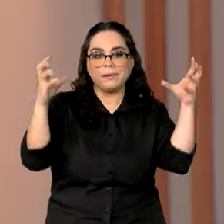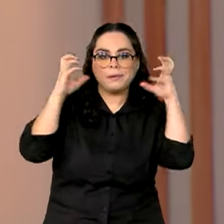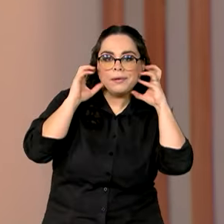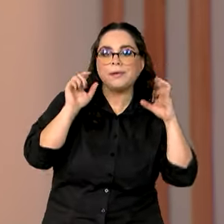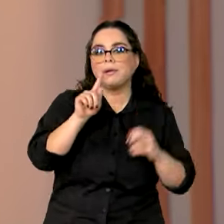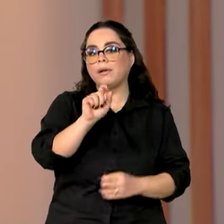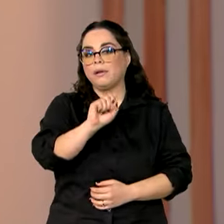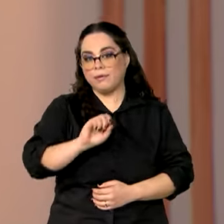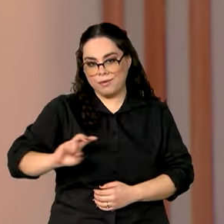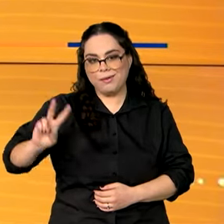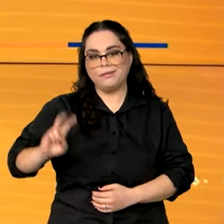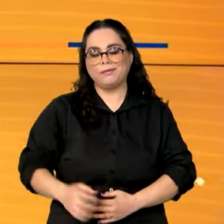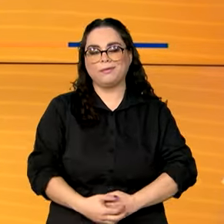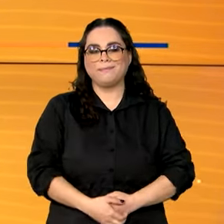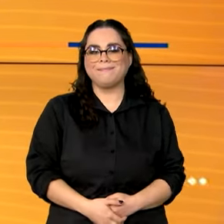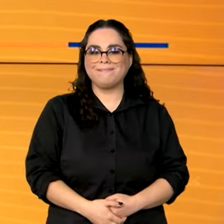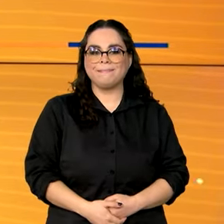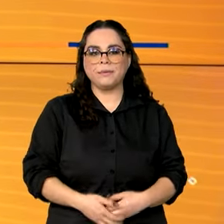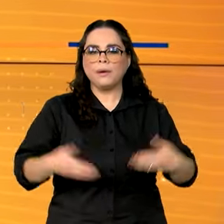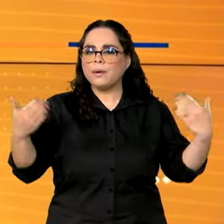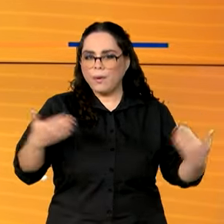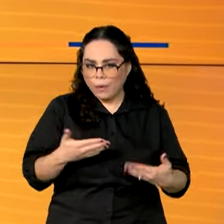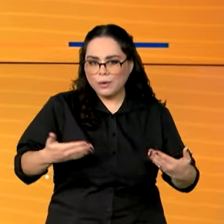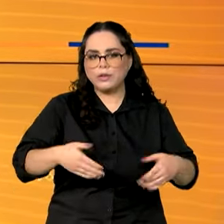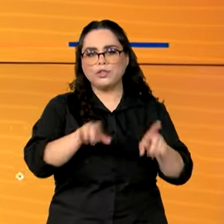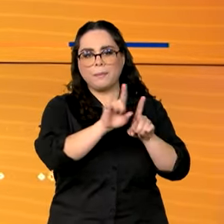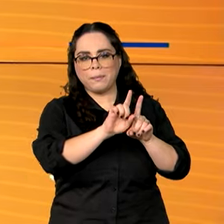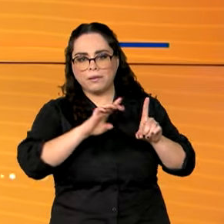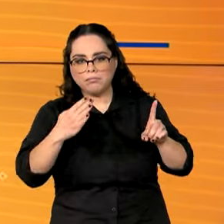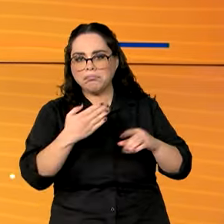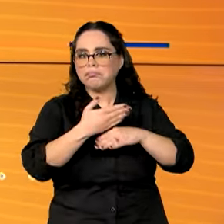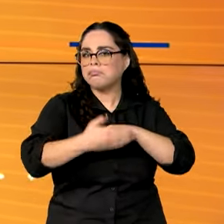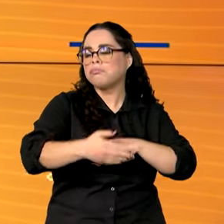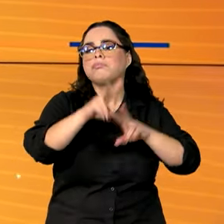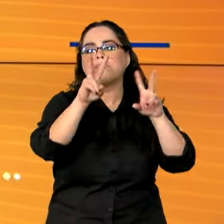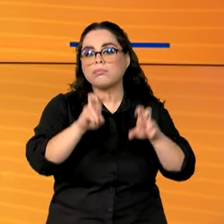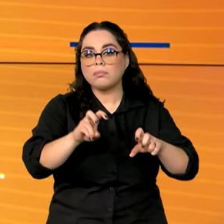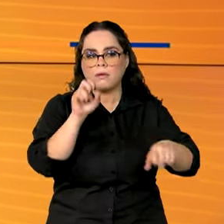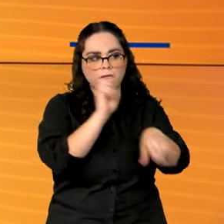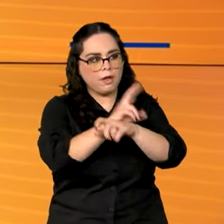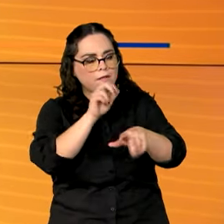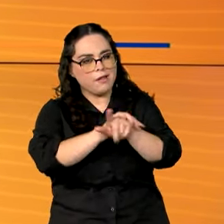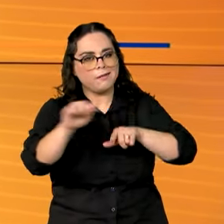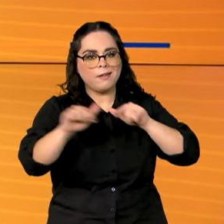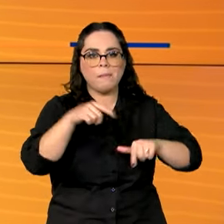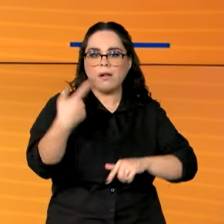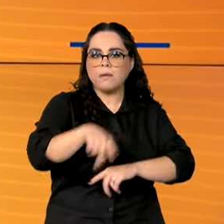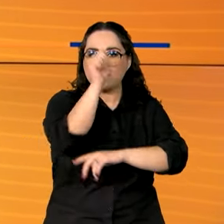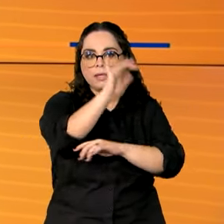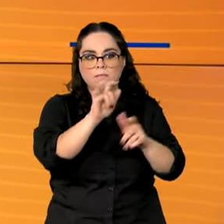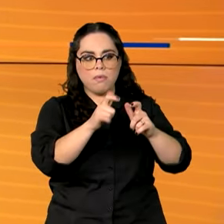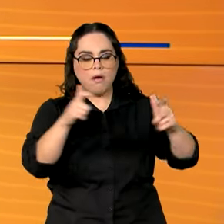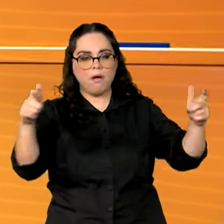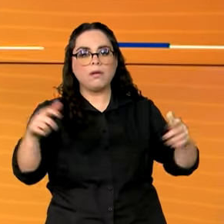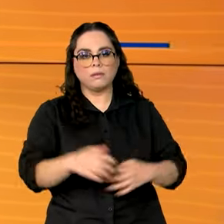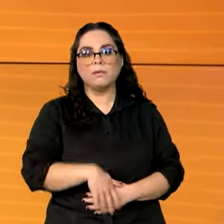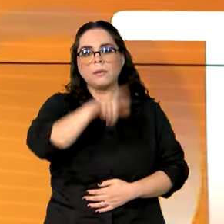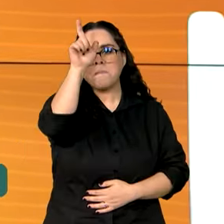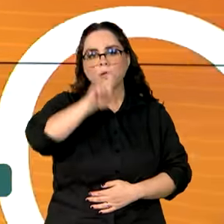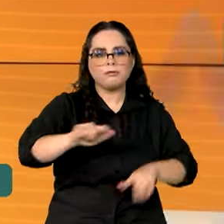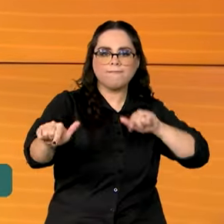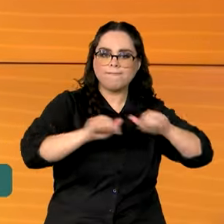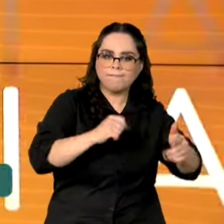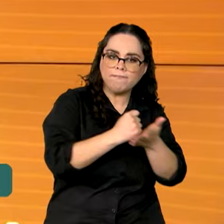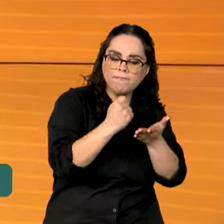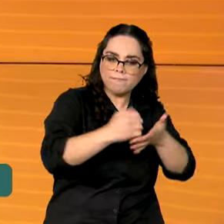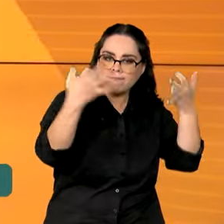pela Rádio GOV. E a gente abre esta edição falando da geração de emprego no país. A taxa de desocupação caiu para